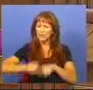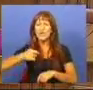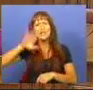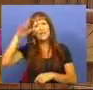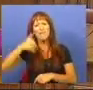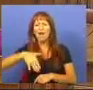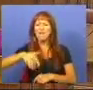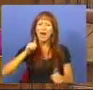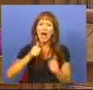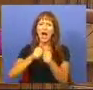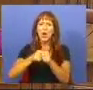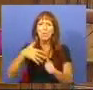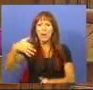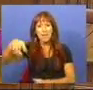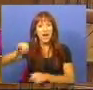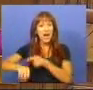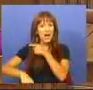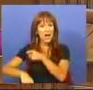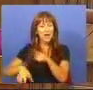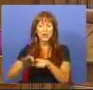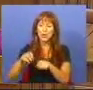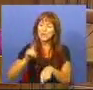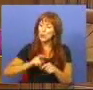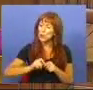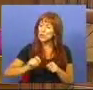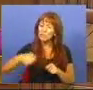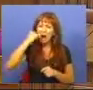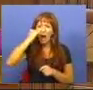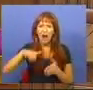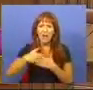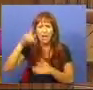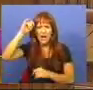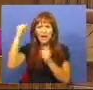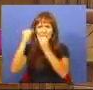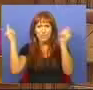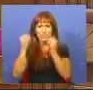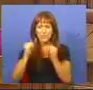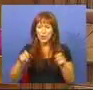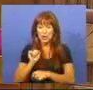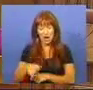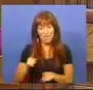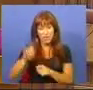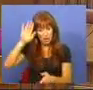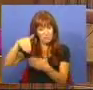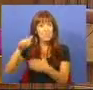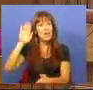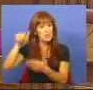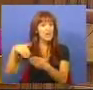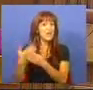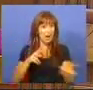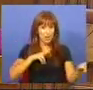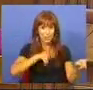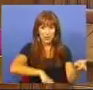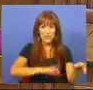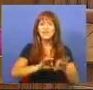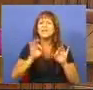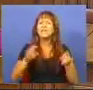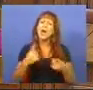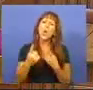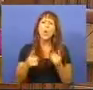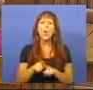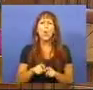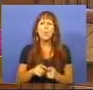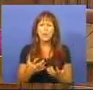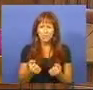saber se vai acompanhar o Partido Socialista num período de agravamento da crise internacional e das suas consequências no nosso país, com uma